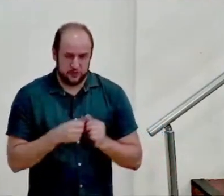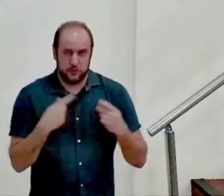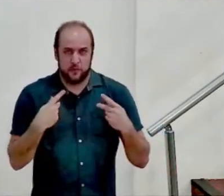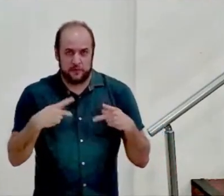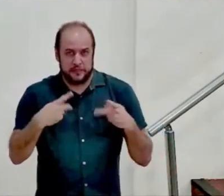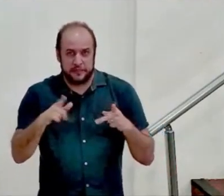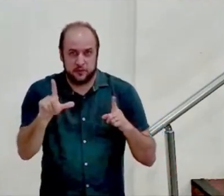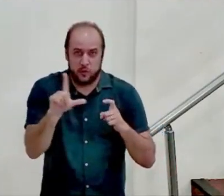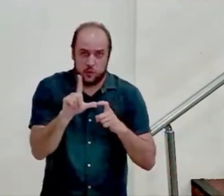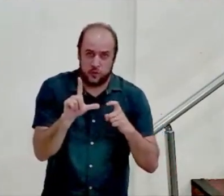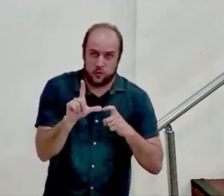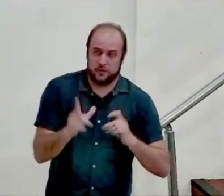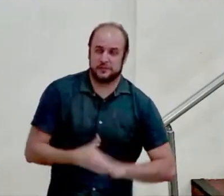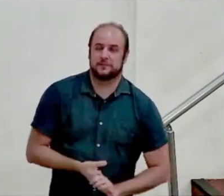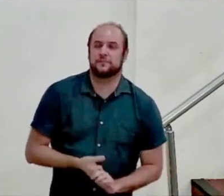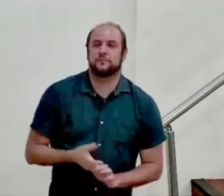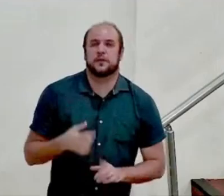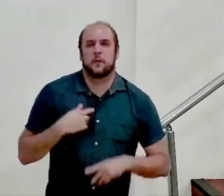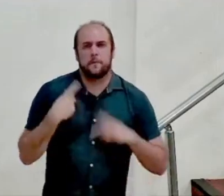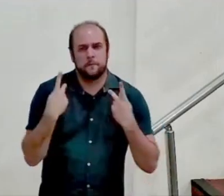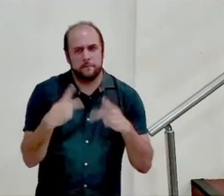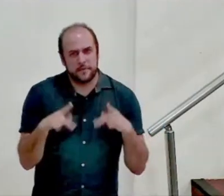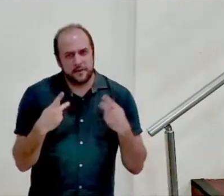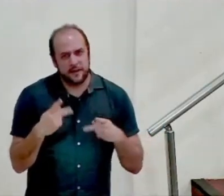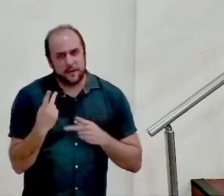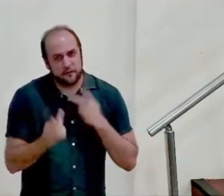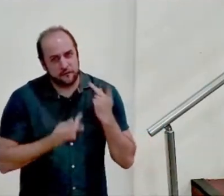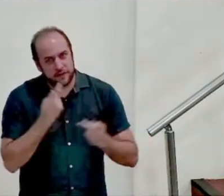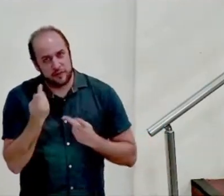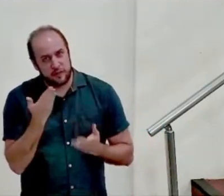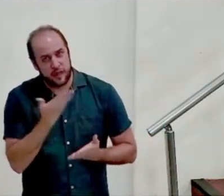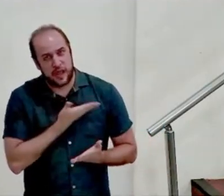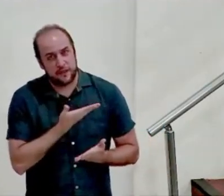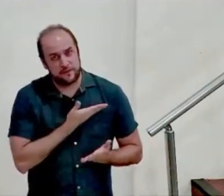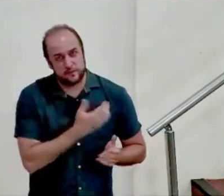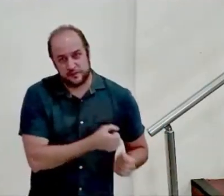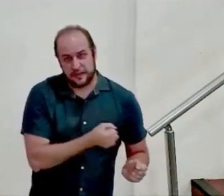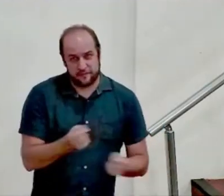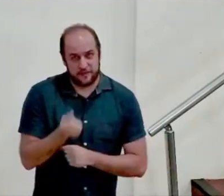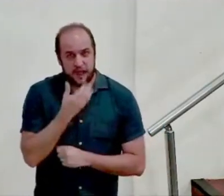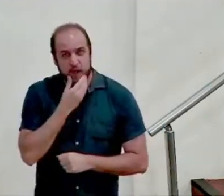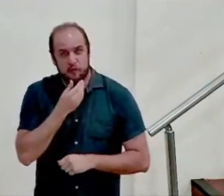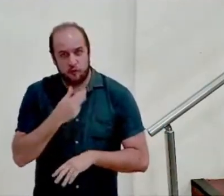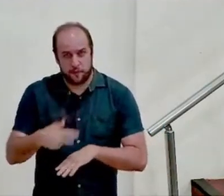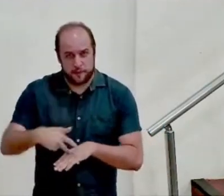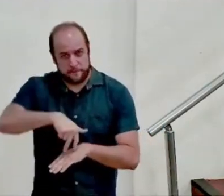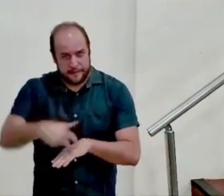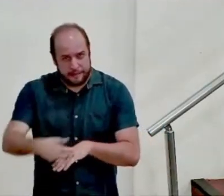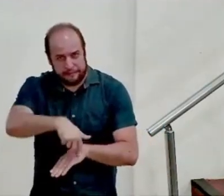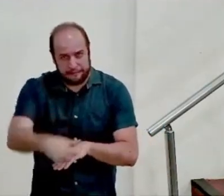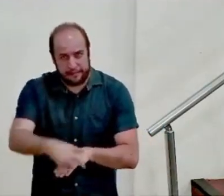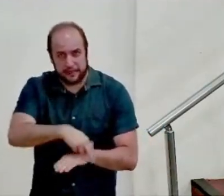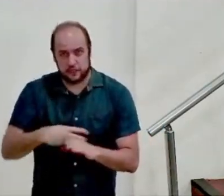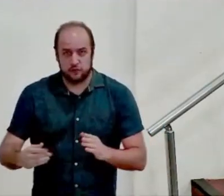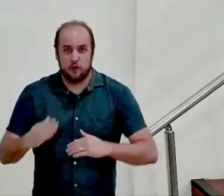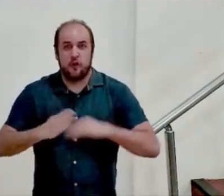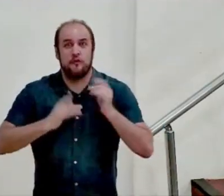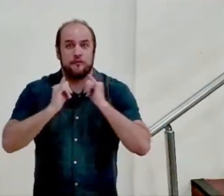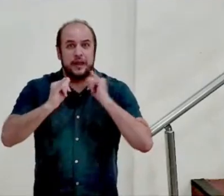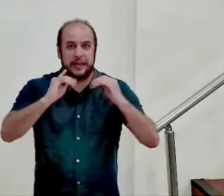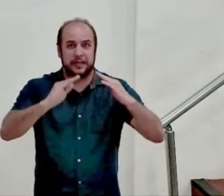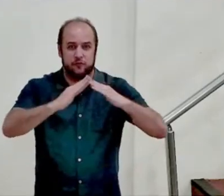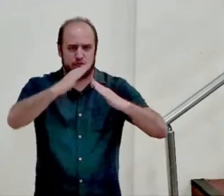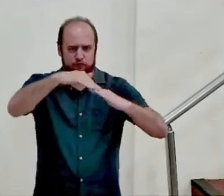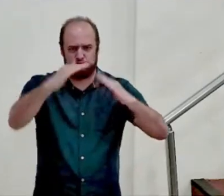Evangelho de Lucas. E eu preguei no texto que os amigos levam o paralítico até Jesus. E eu falando do telhado, mas todos os meninos,